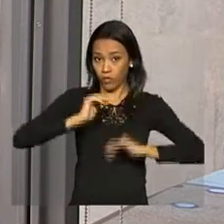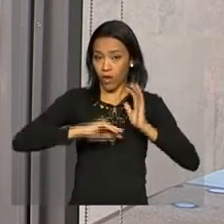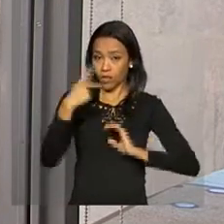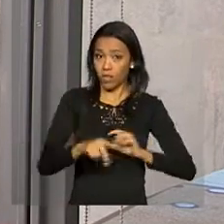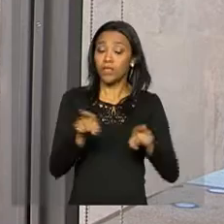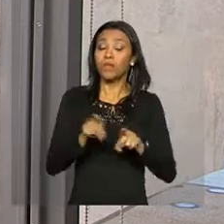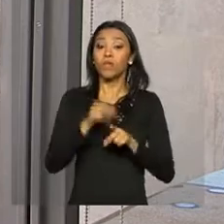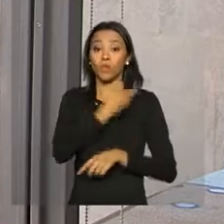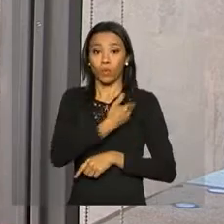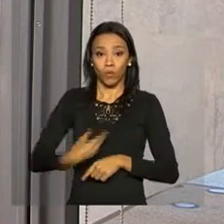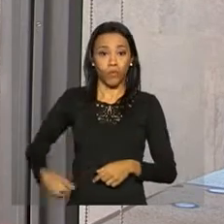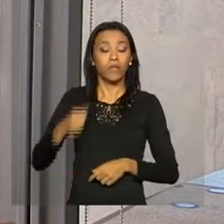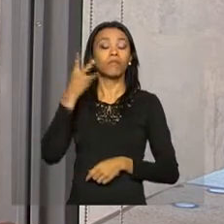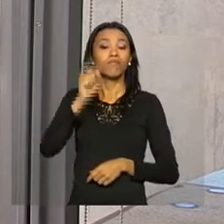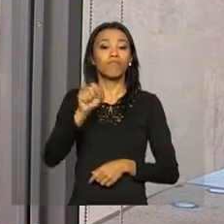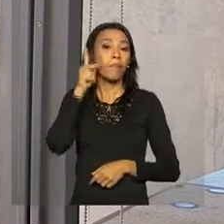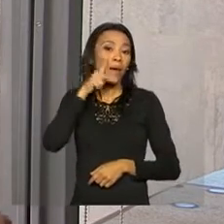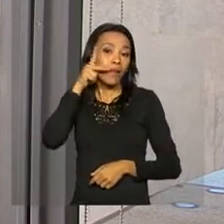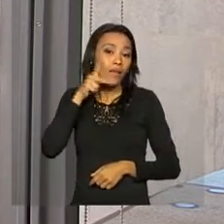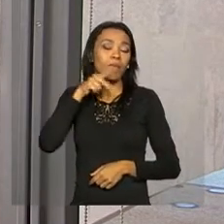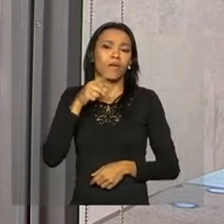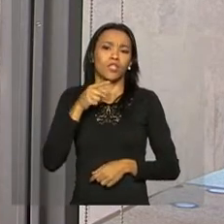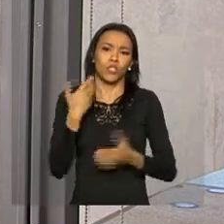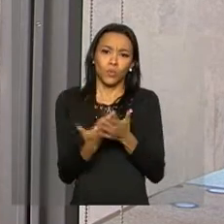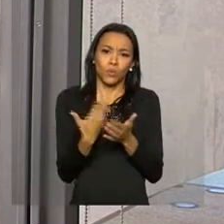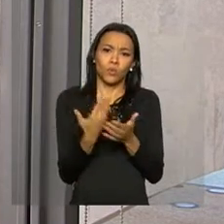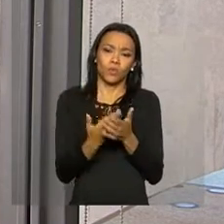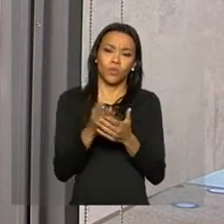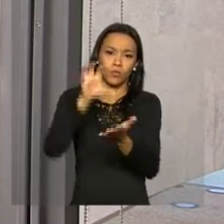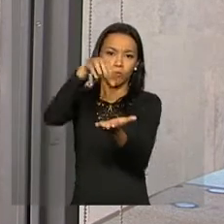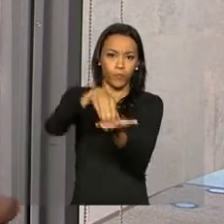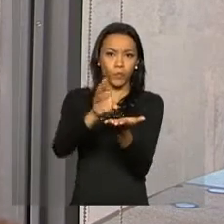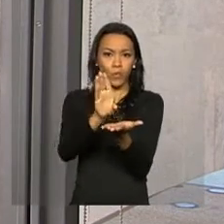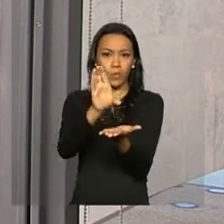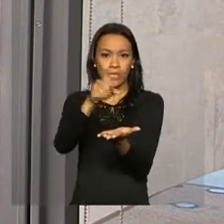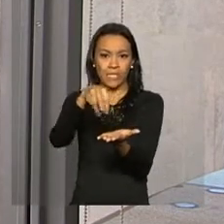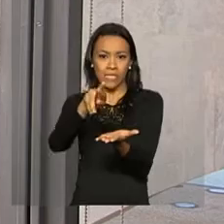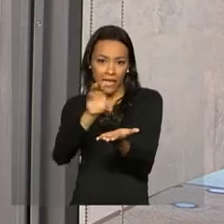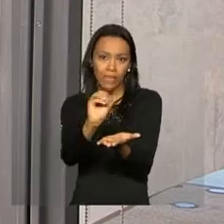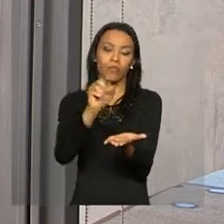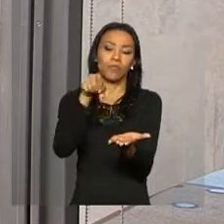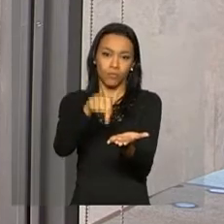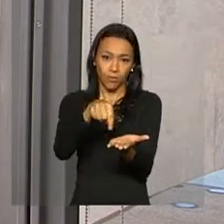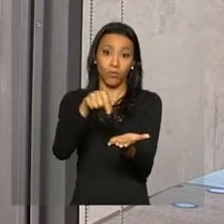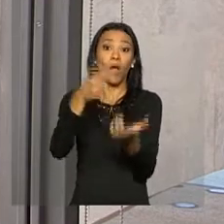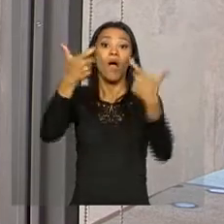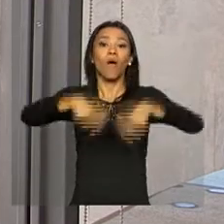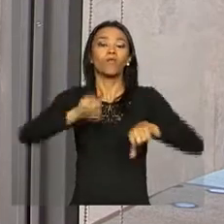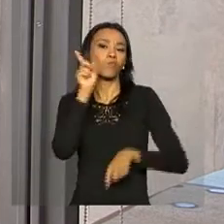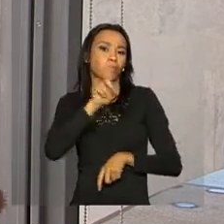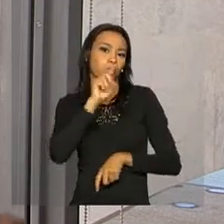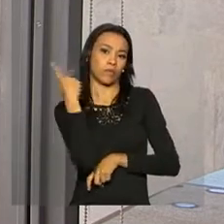da Paraíba estudem em conjunto com técnicos de um centro integrado de controle e prevenção de doenças transmissíveis dos Estados